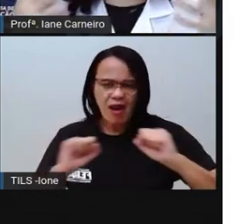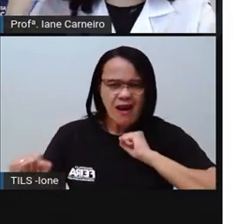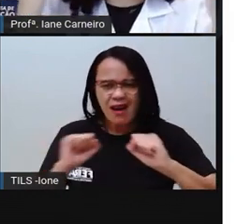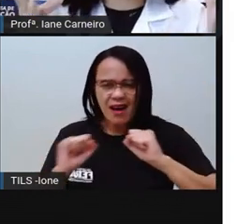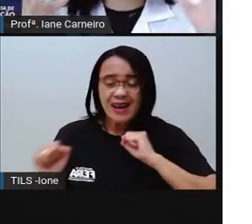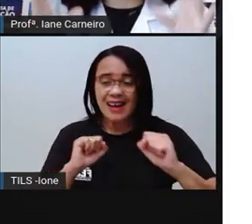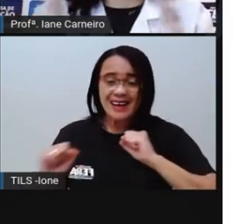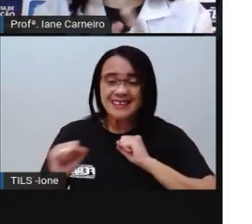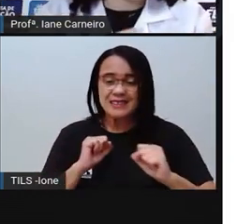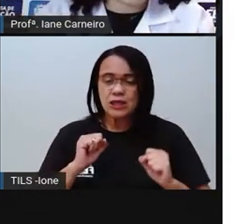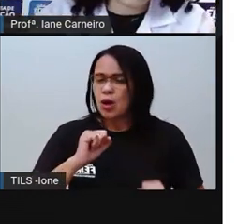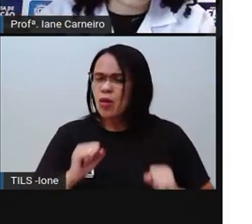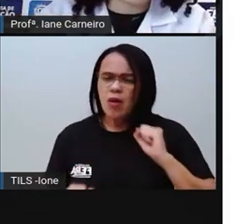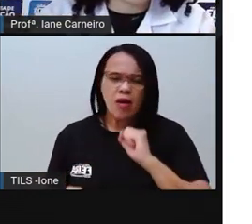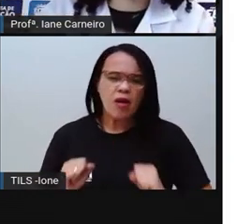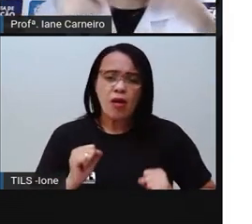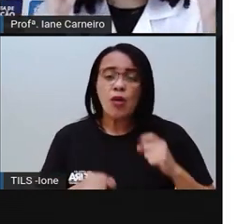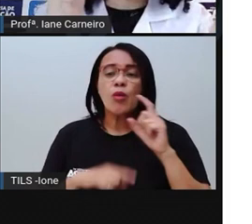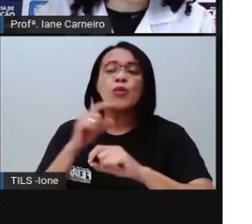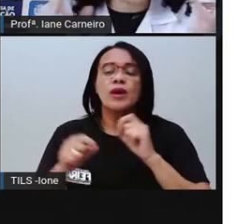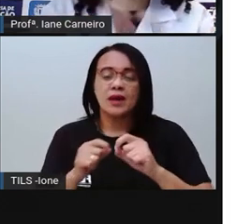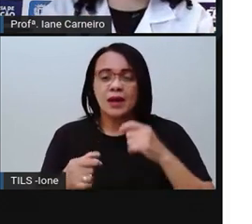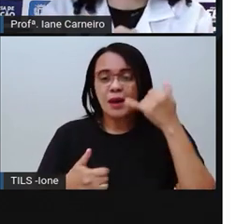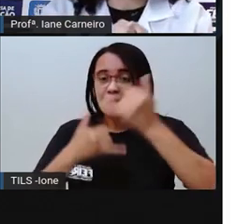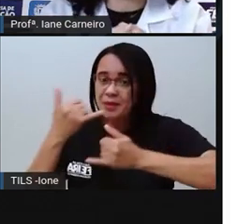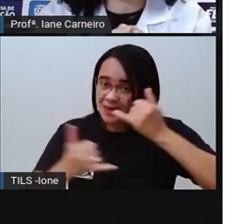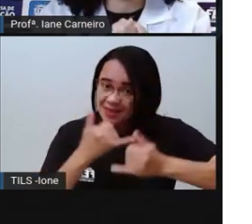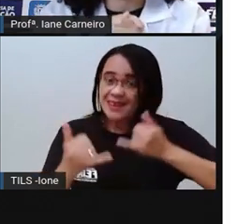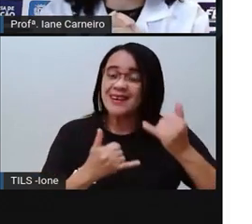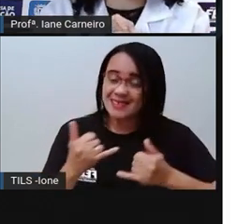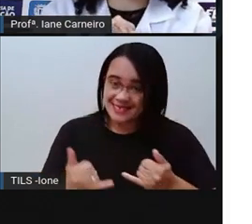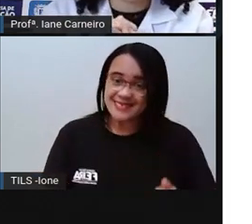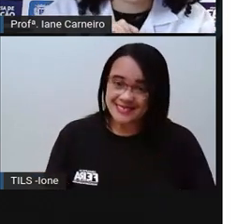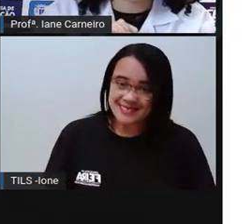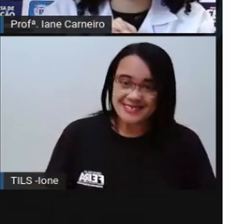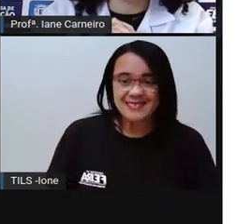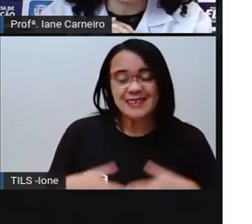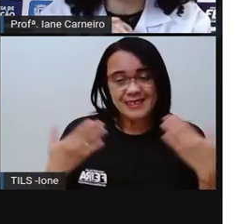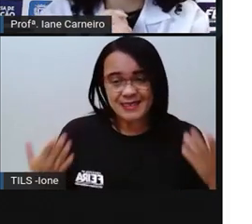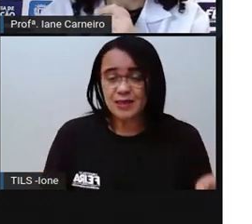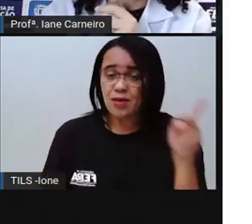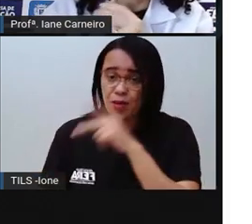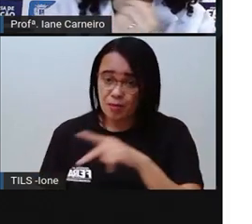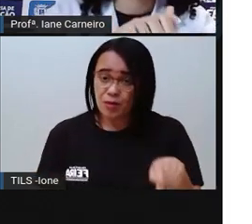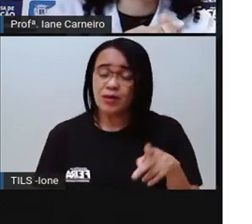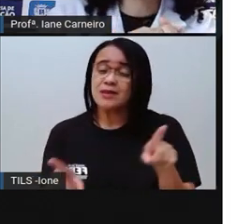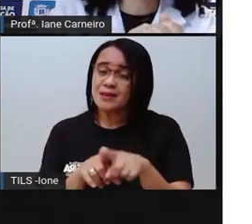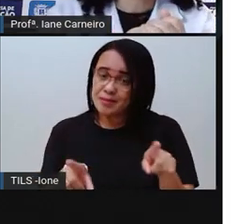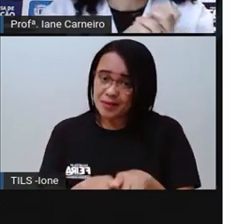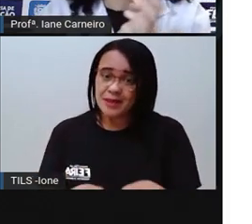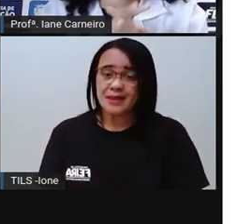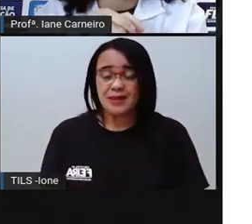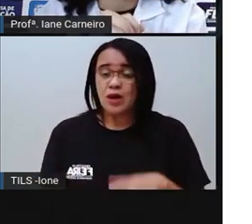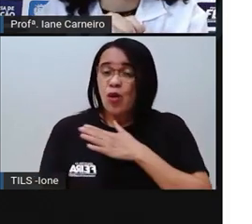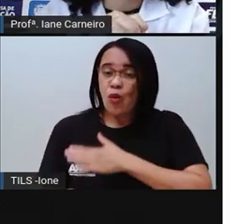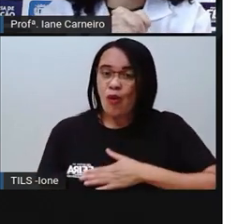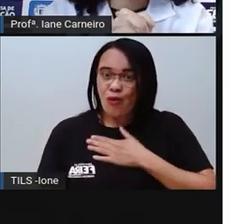Então quem aqui não gosta do recreio? Até a Pró gosta, imagine as crianças, né? Então